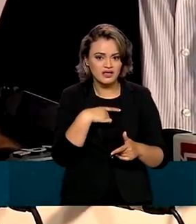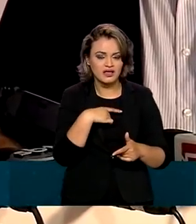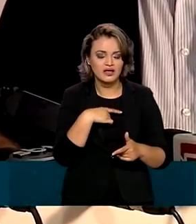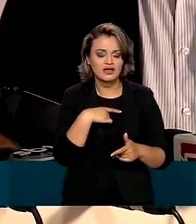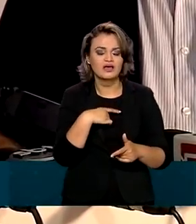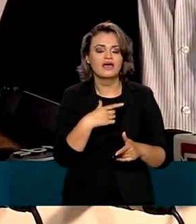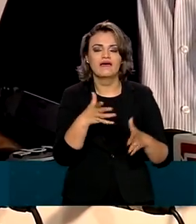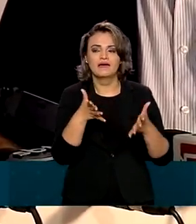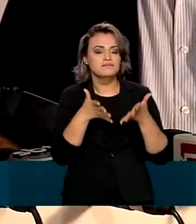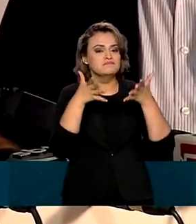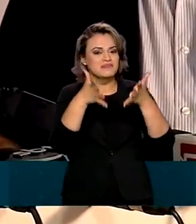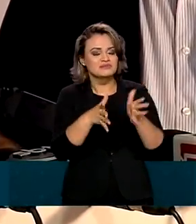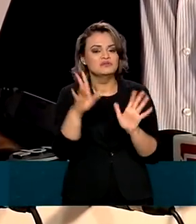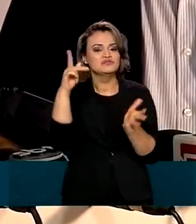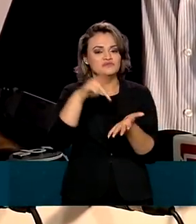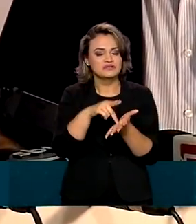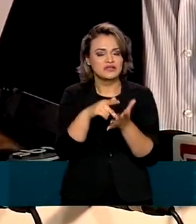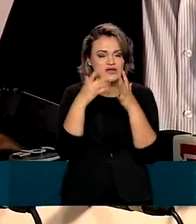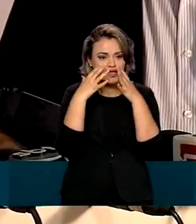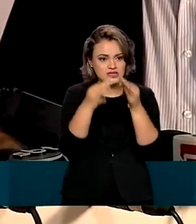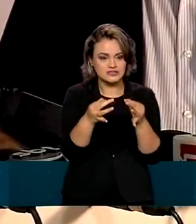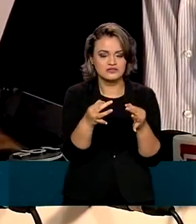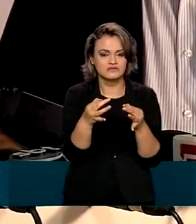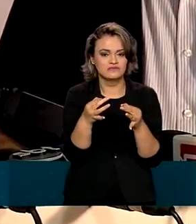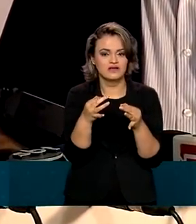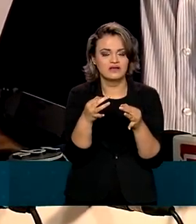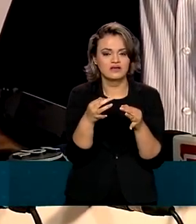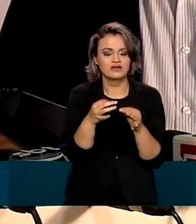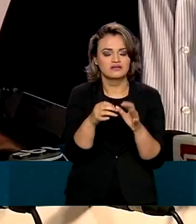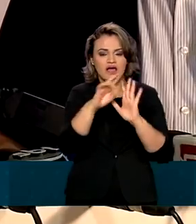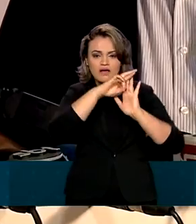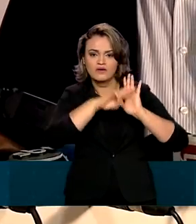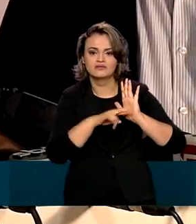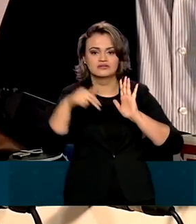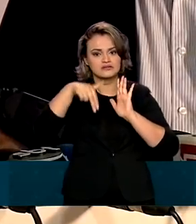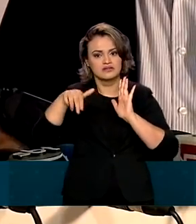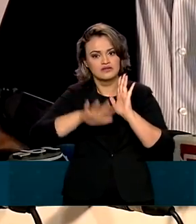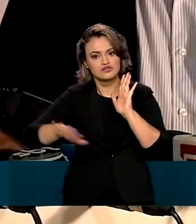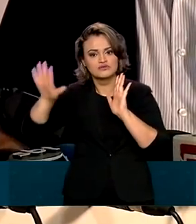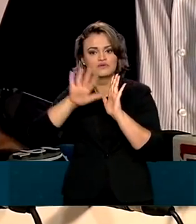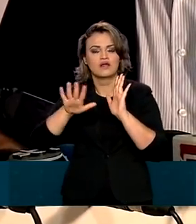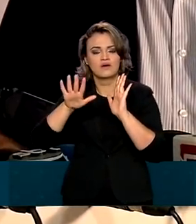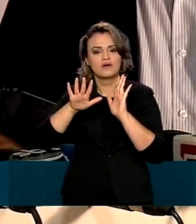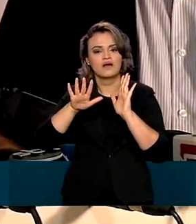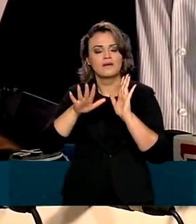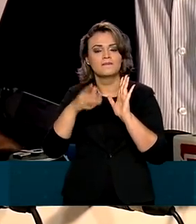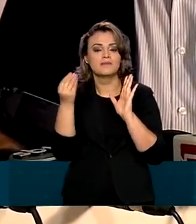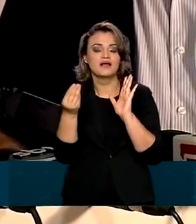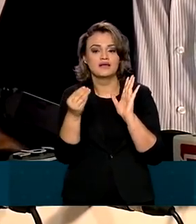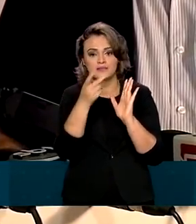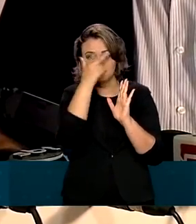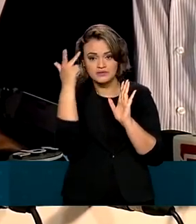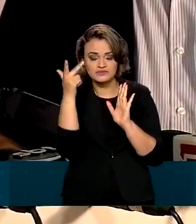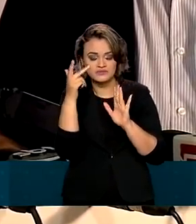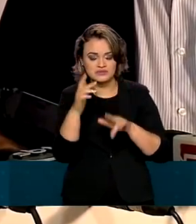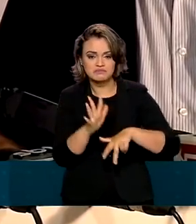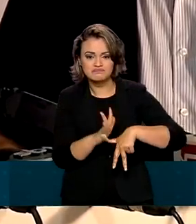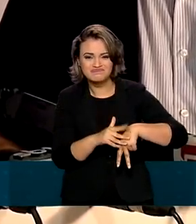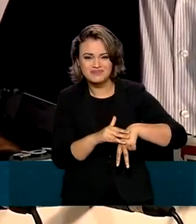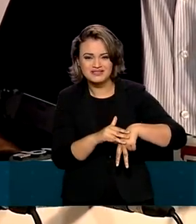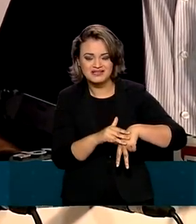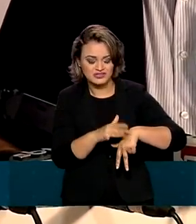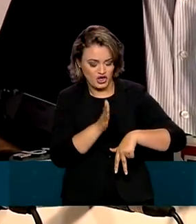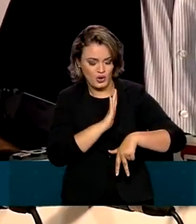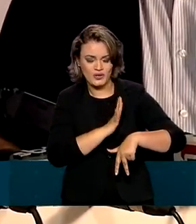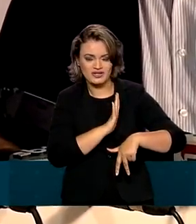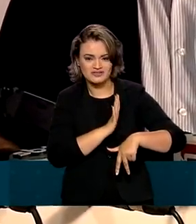participar de uma maneira mais ativa da regulação nacional para que pacientes que tenham cardiopatias